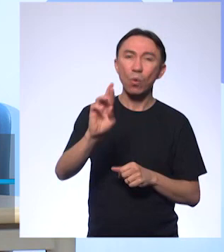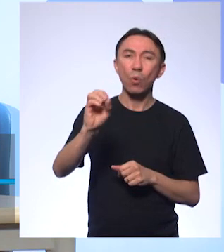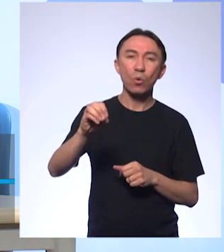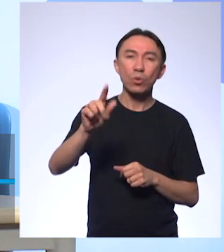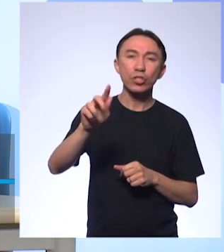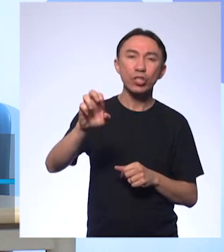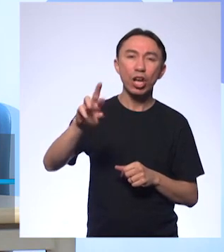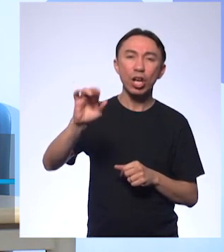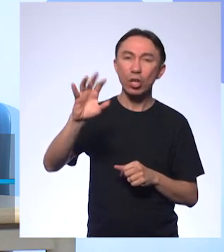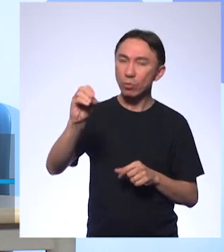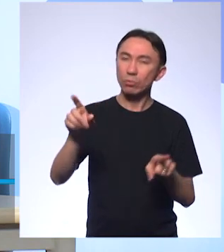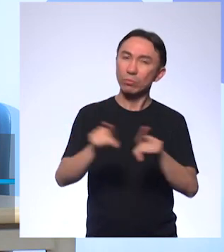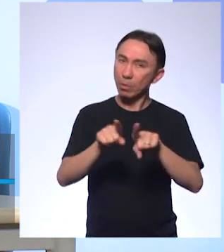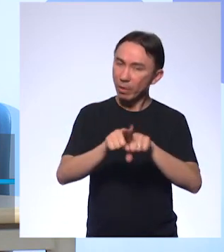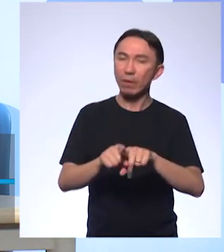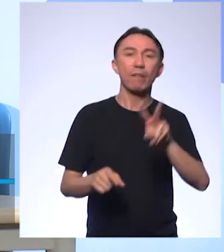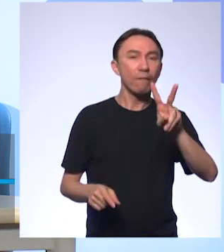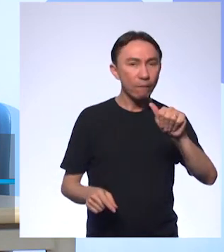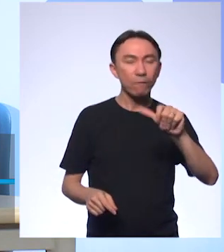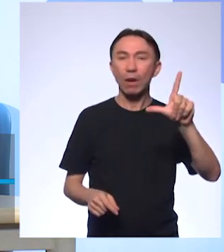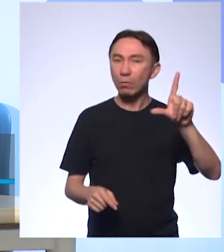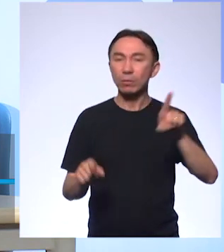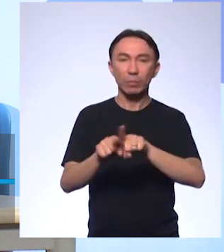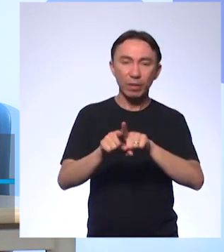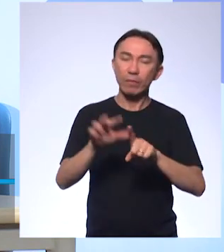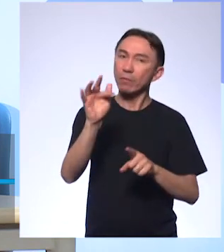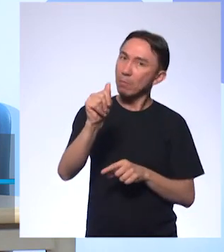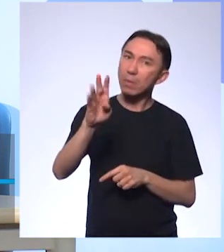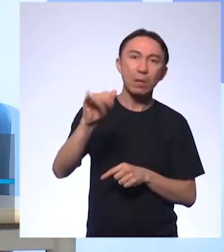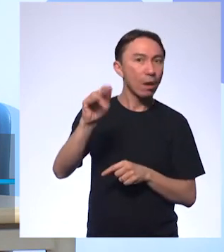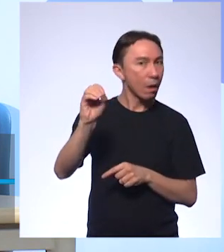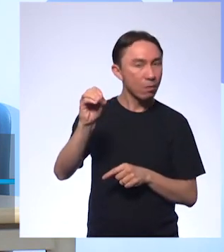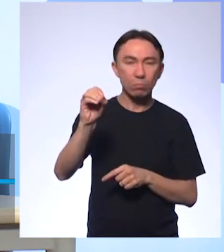professor Val também, professor Fabiano também.